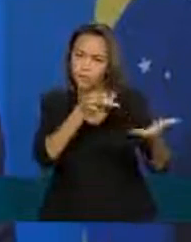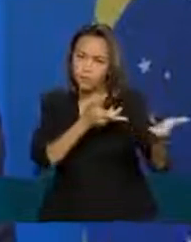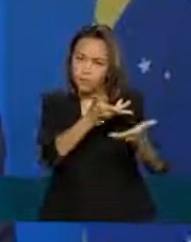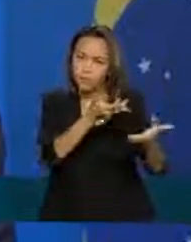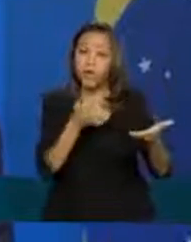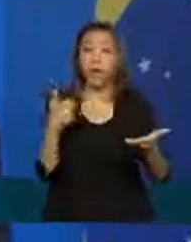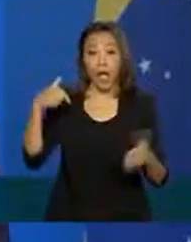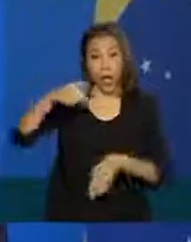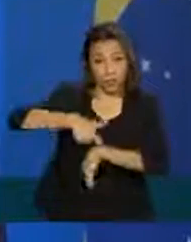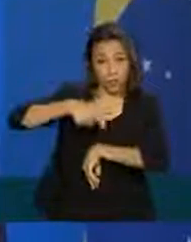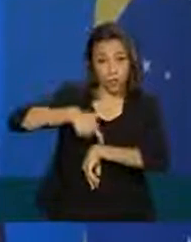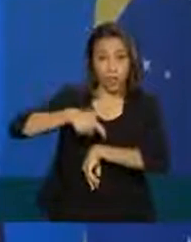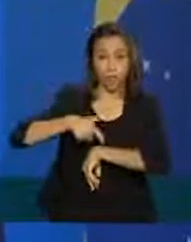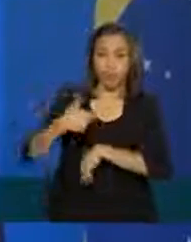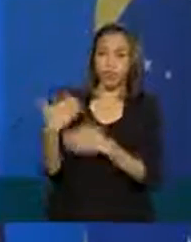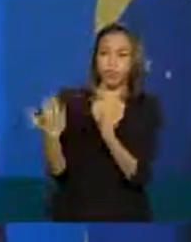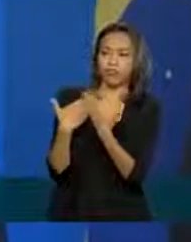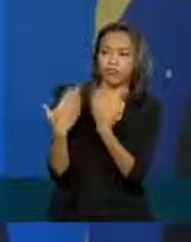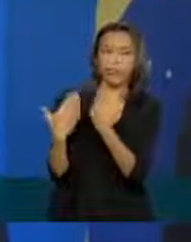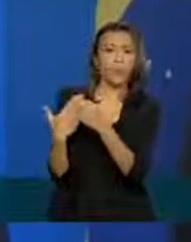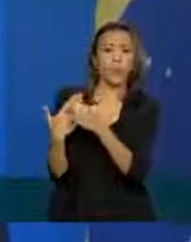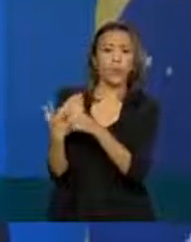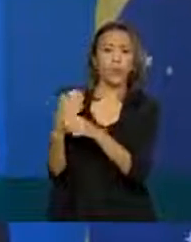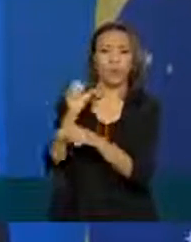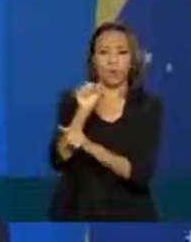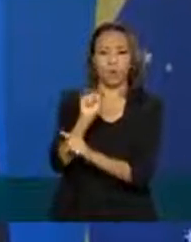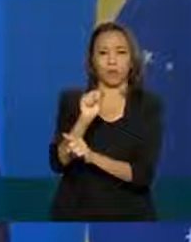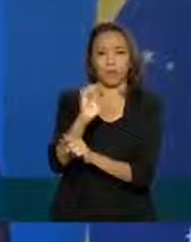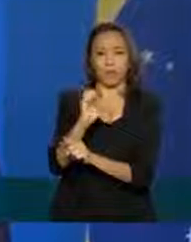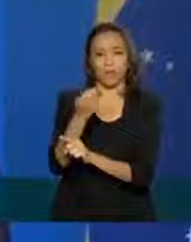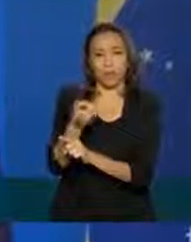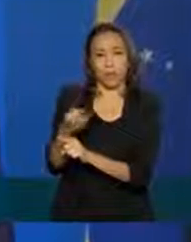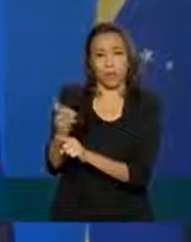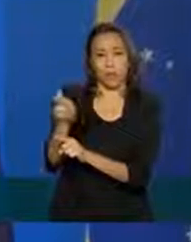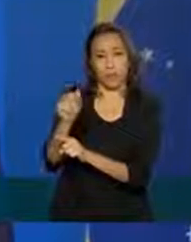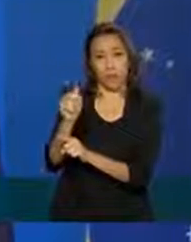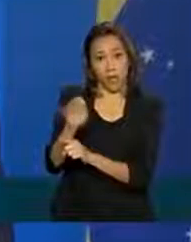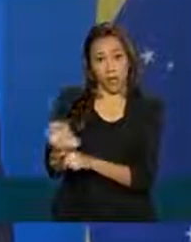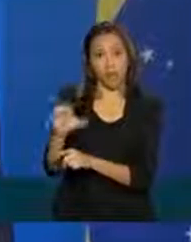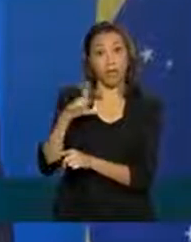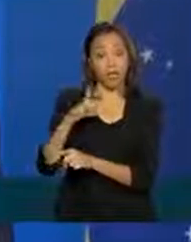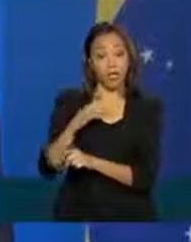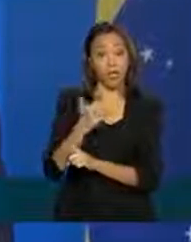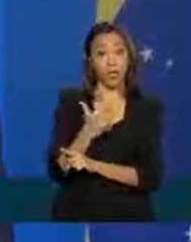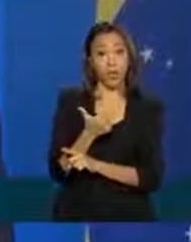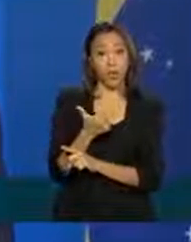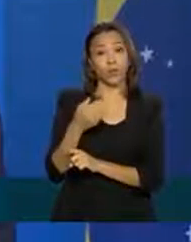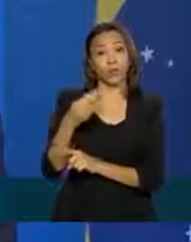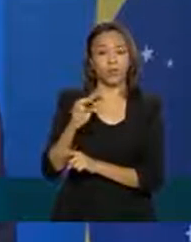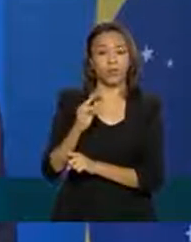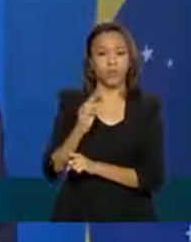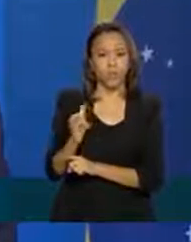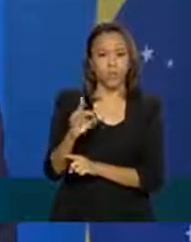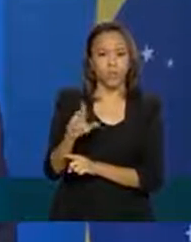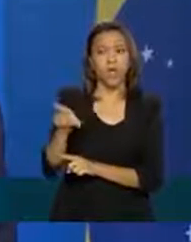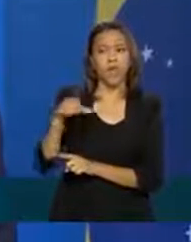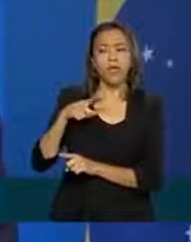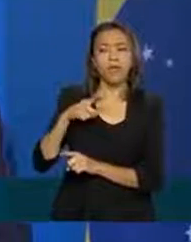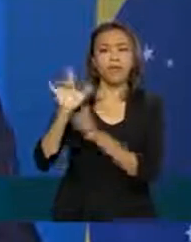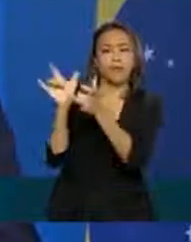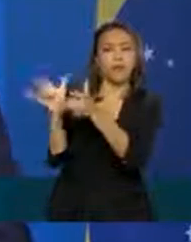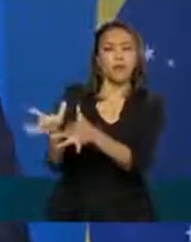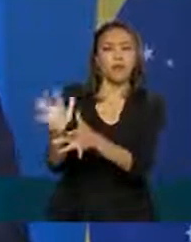Sebrae há o potencial de mais de 12 bilhões de reais porque eles têm um fundo de